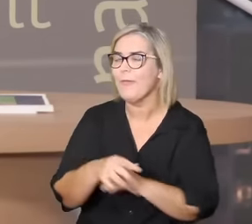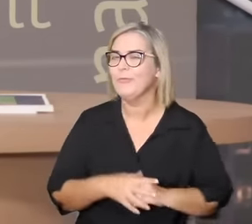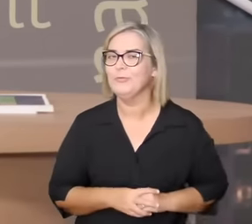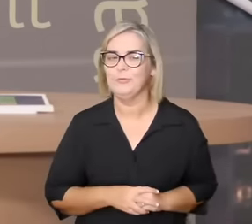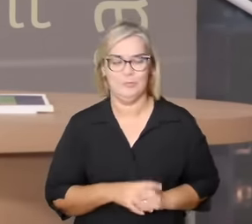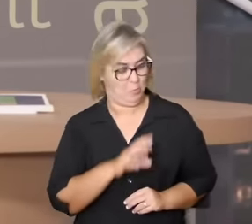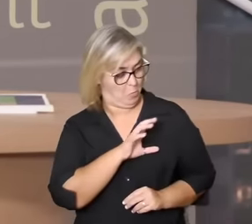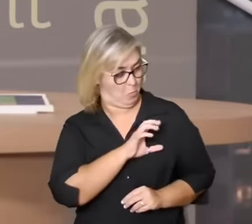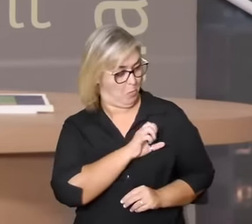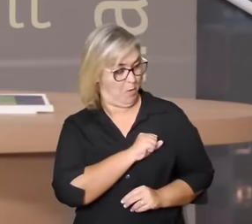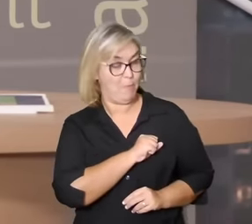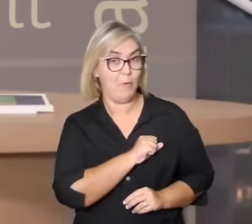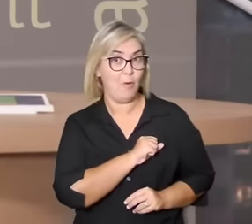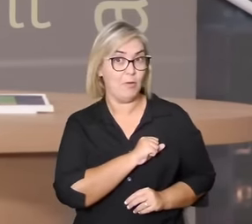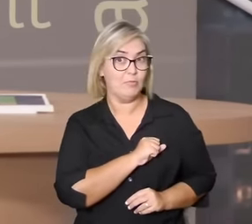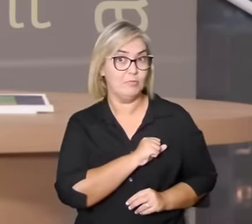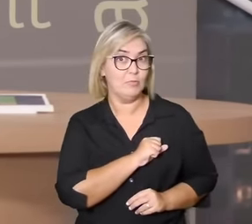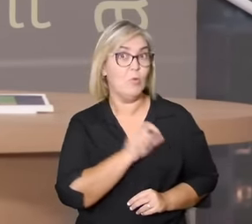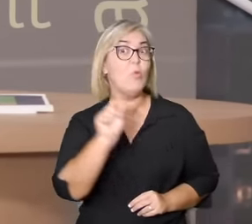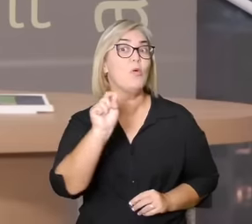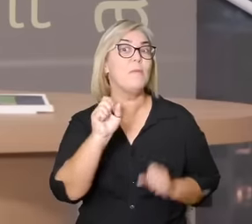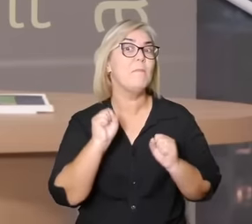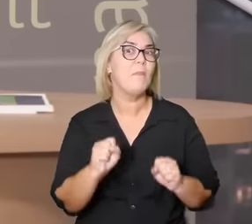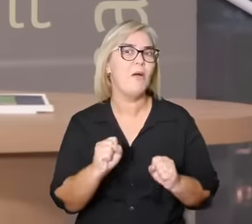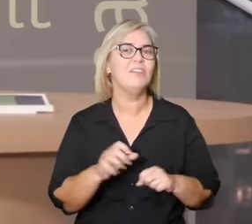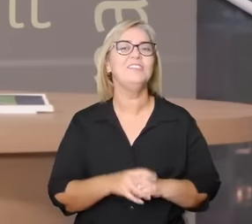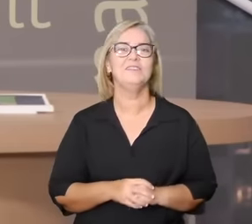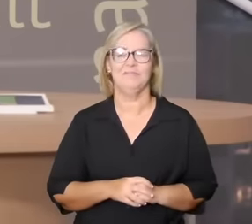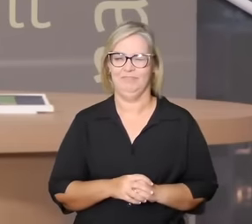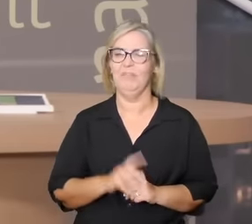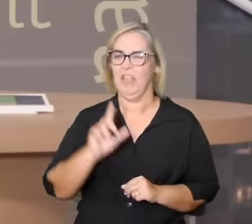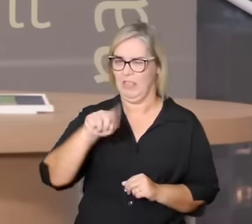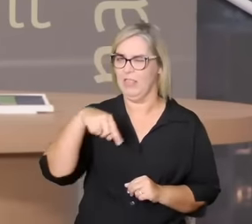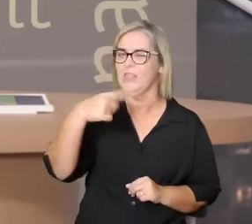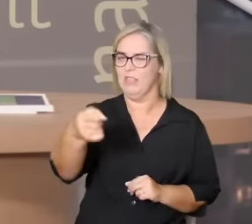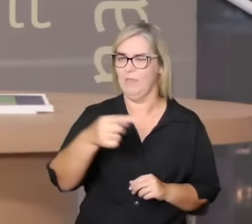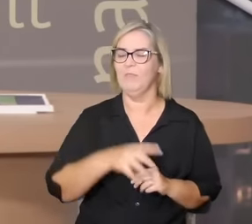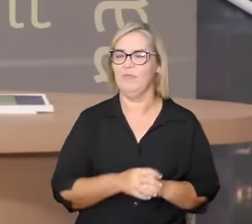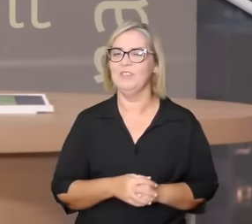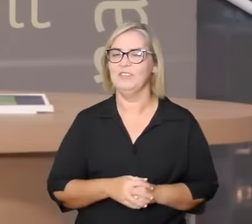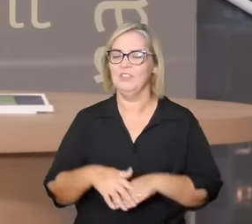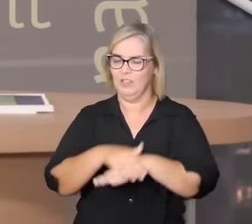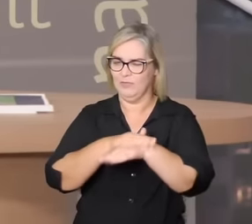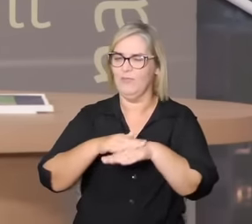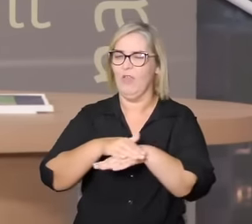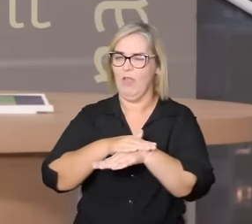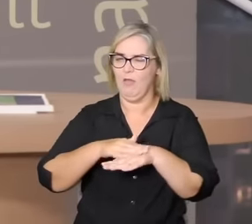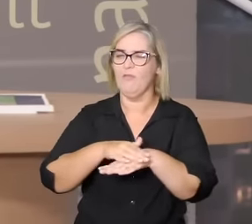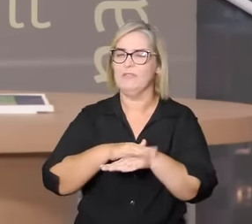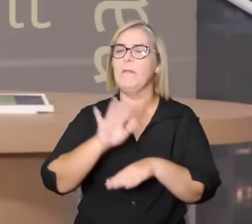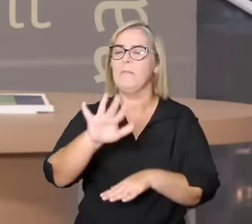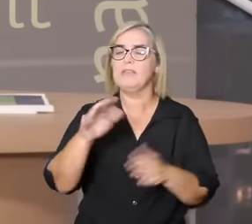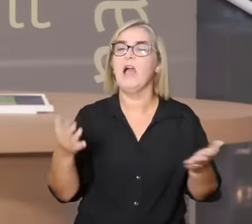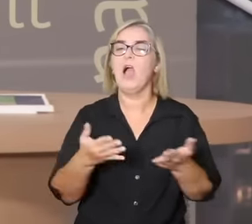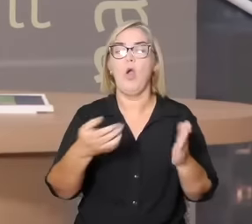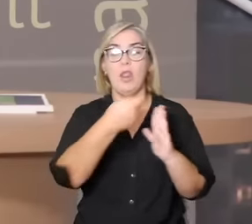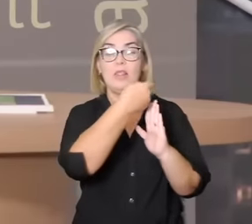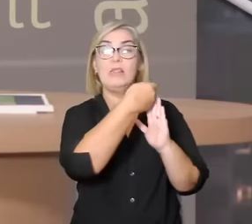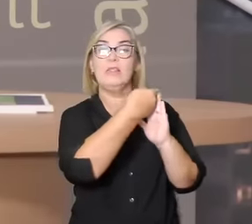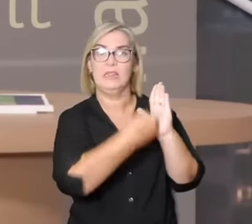continuar ela depois da próxima parte. A vai ter uma mensagem agora.